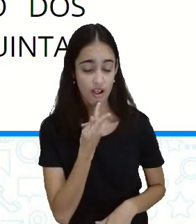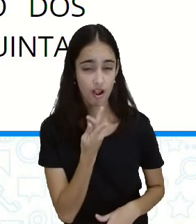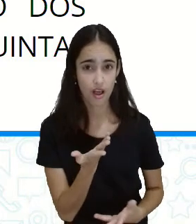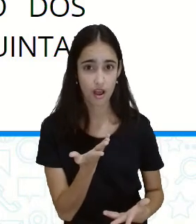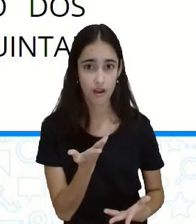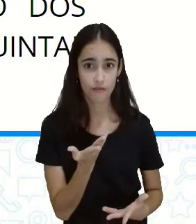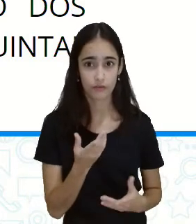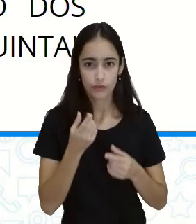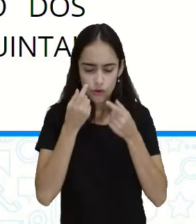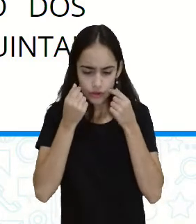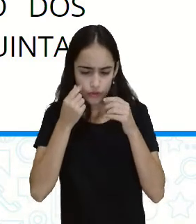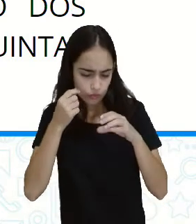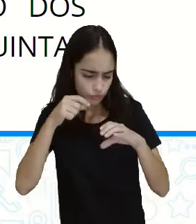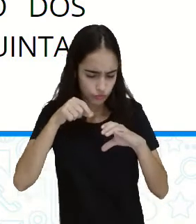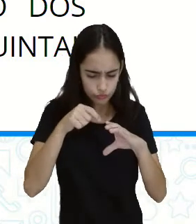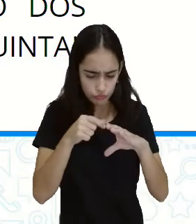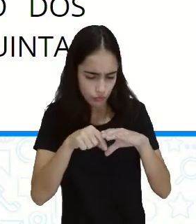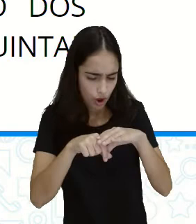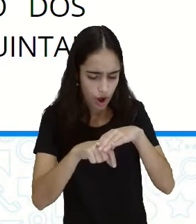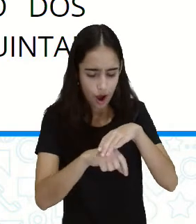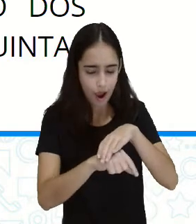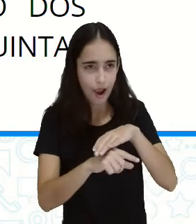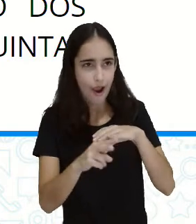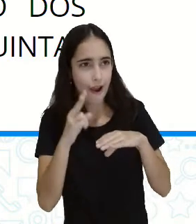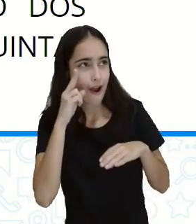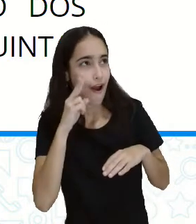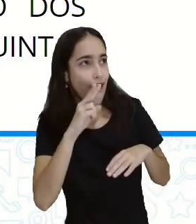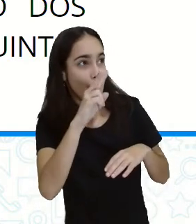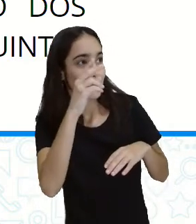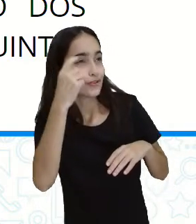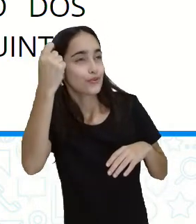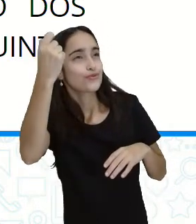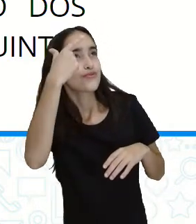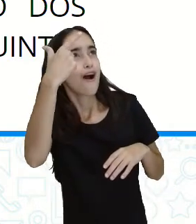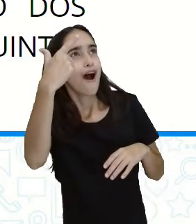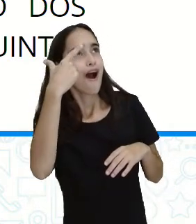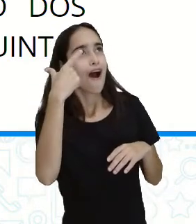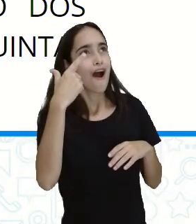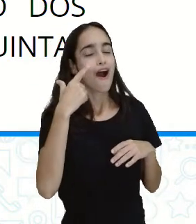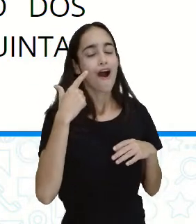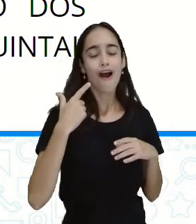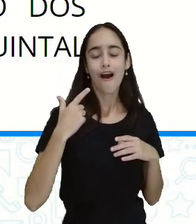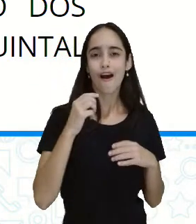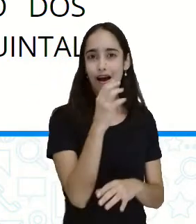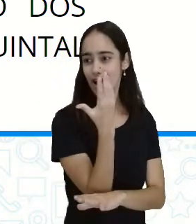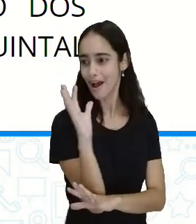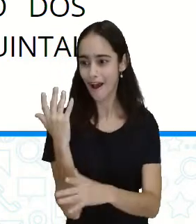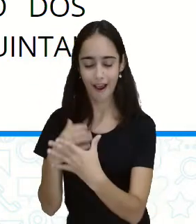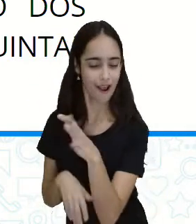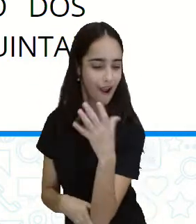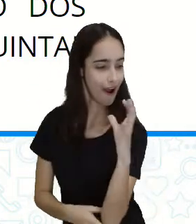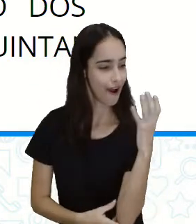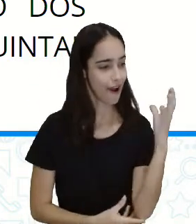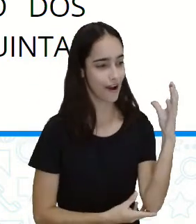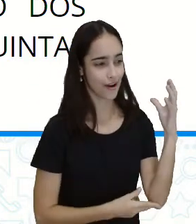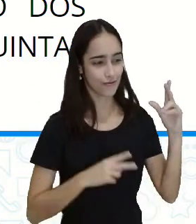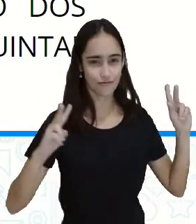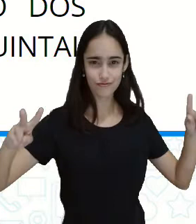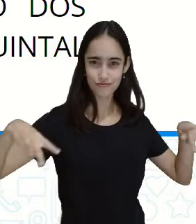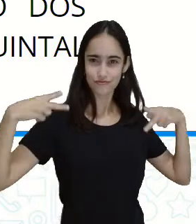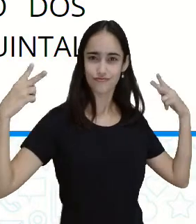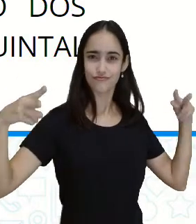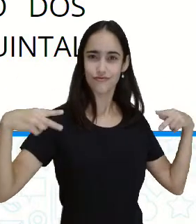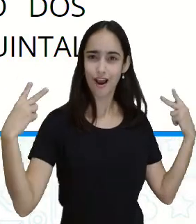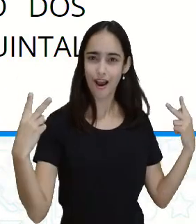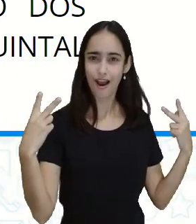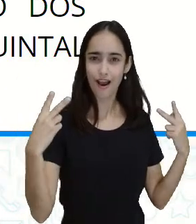admirou a luz do sol, o verdor das árvores, a correnteza dos ribeirões, a habitação